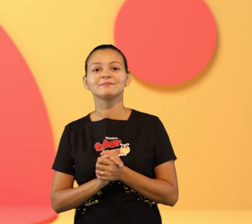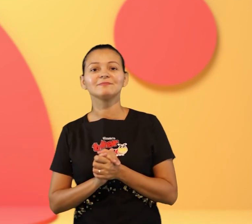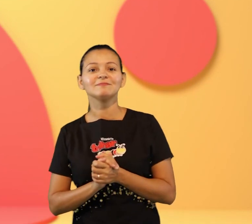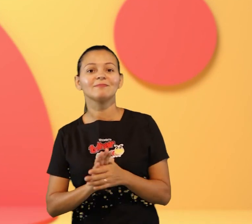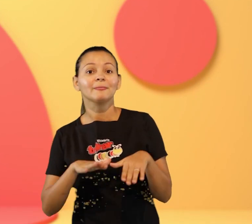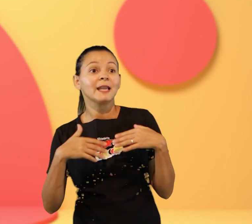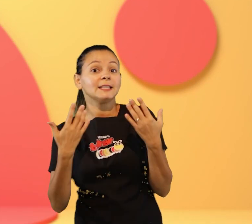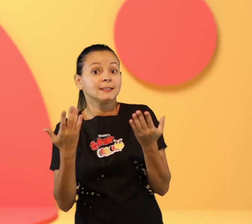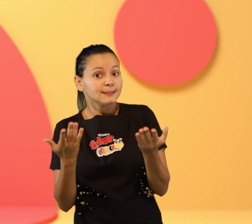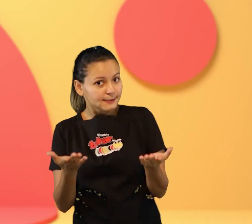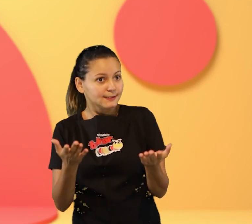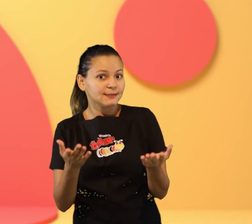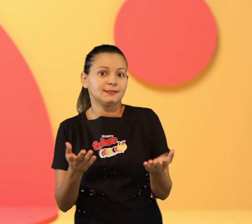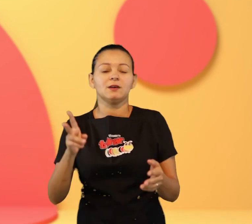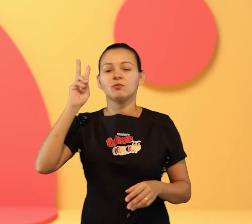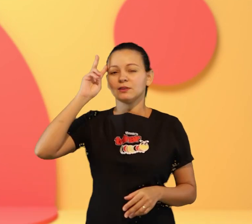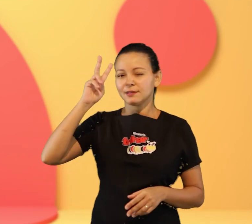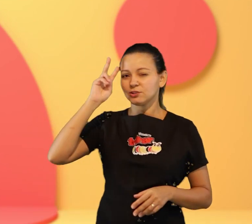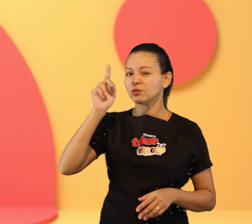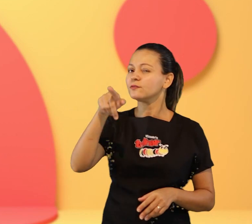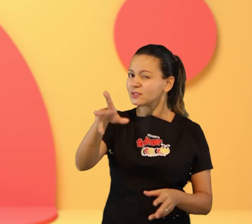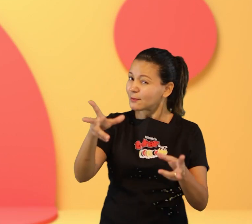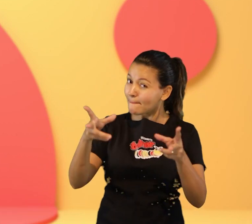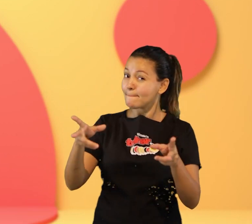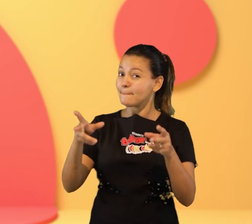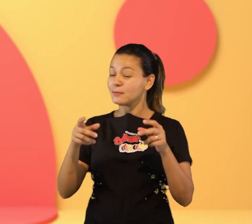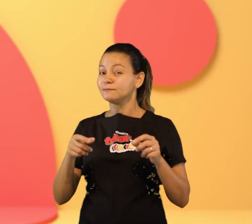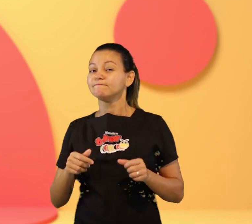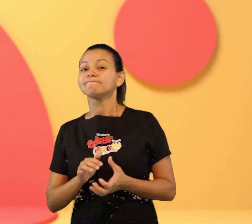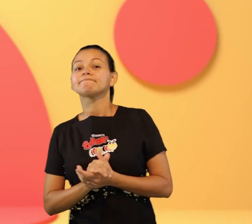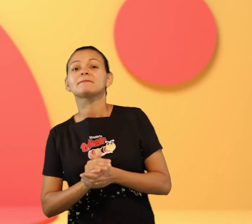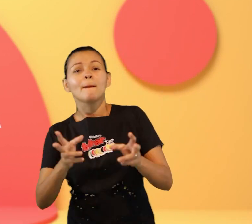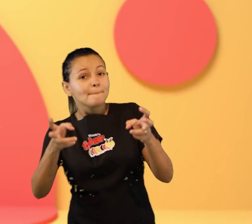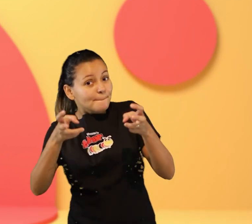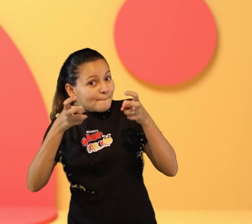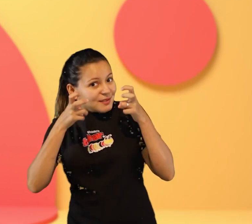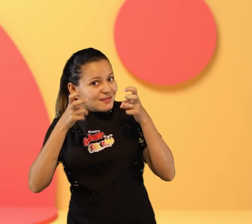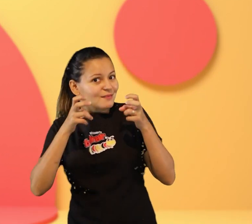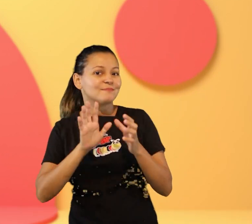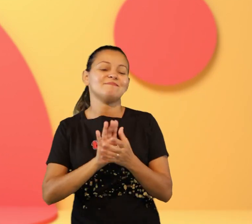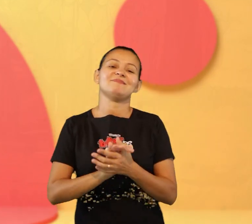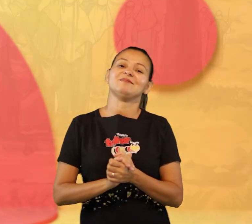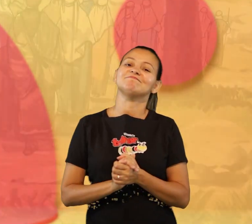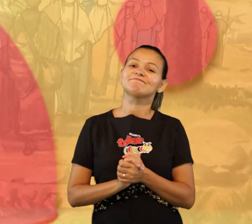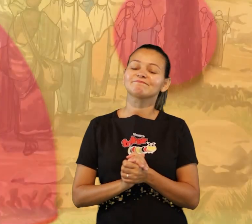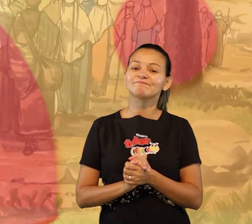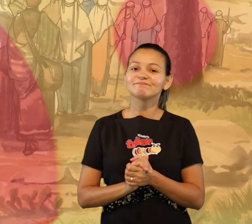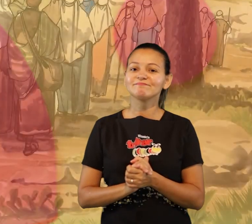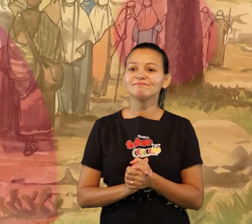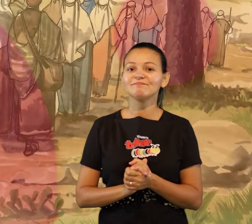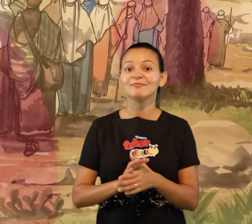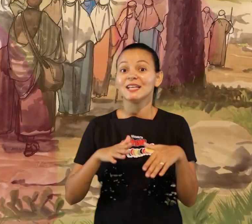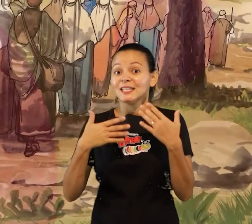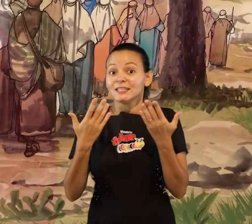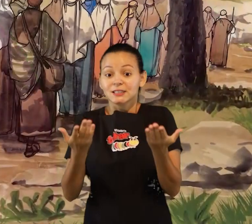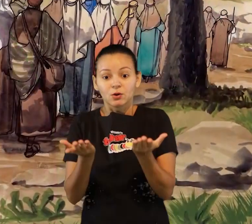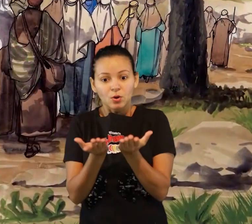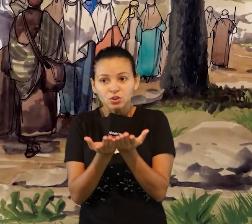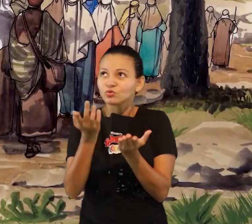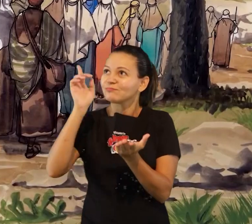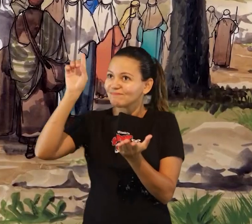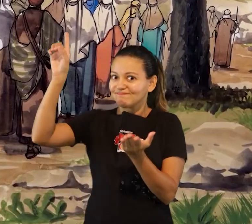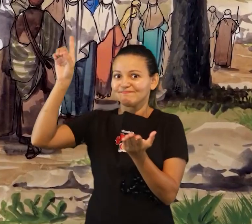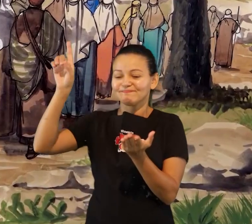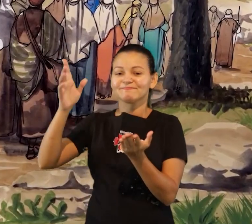cura dez leprosos e aí a gente vai começar a partir do capítulo 11 a leitura diz assim eu vou ler com vocês tá bom? Jesus